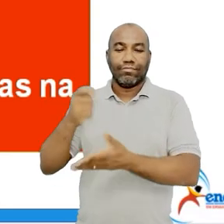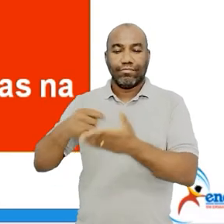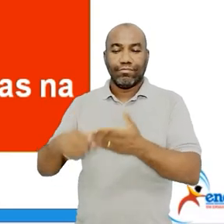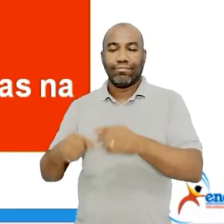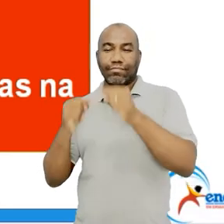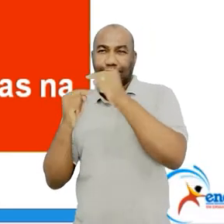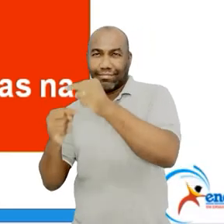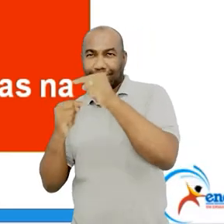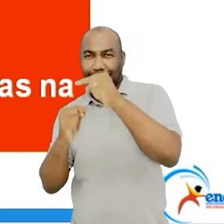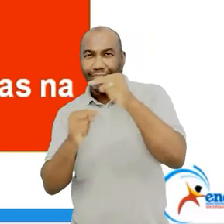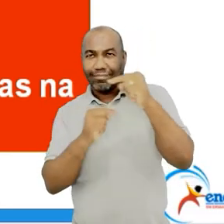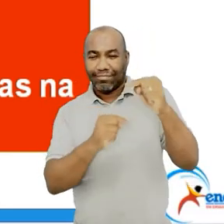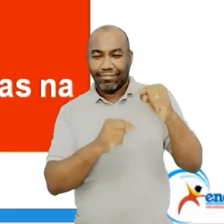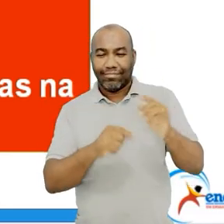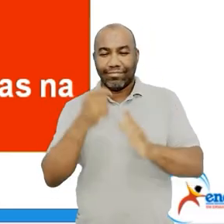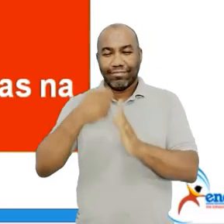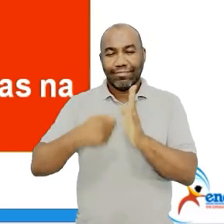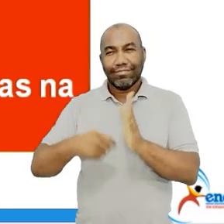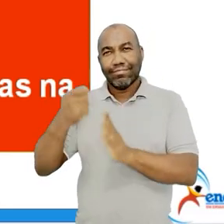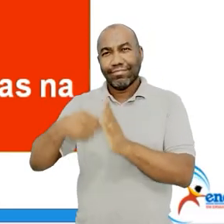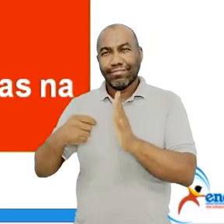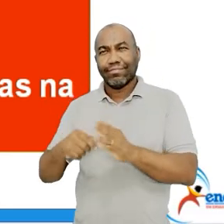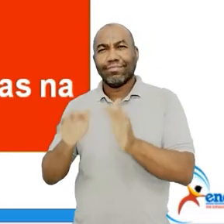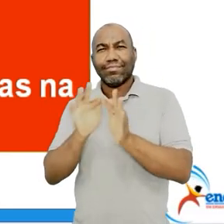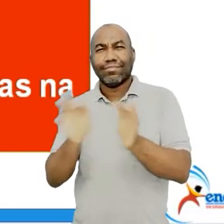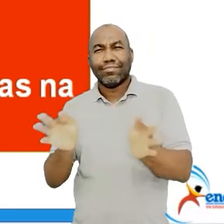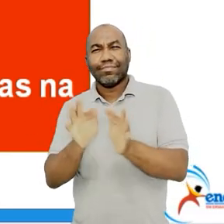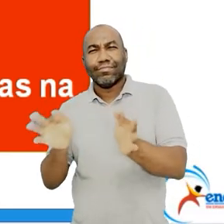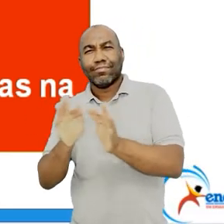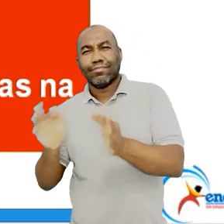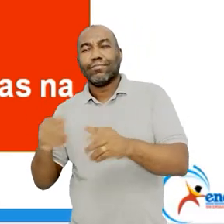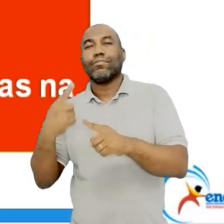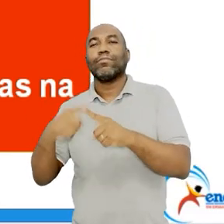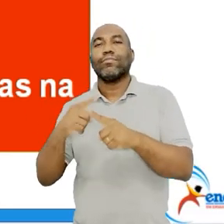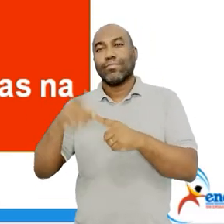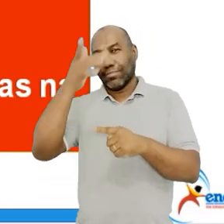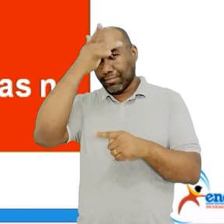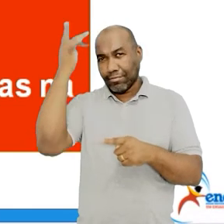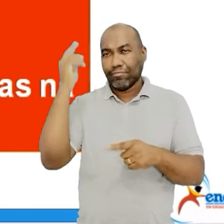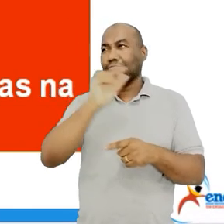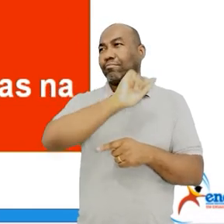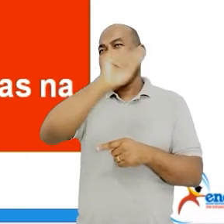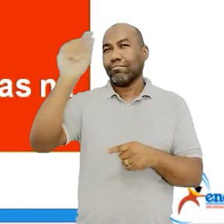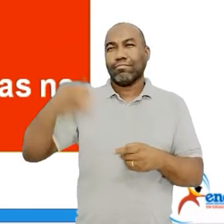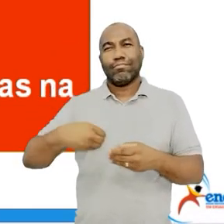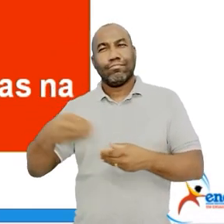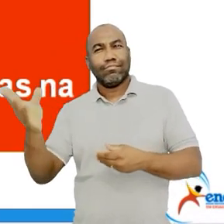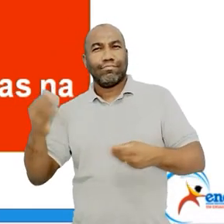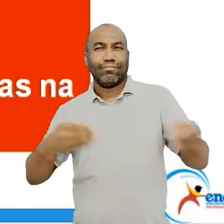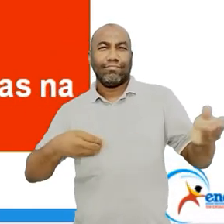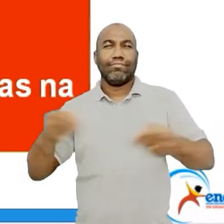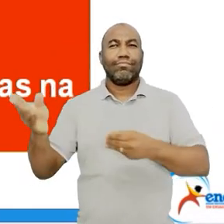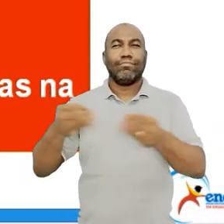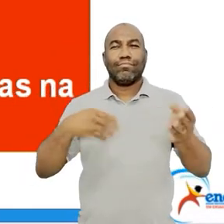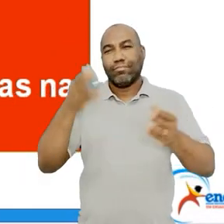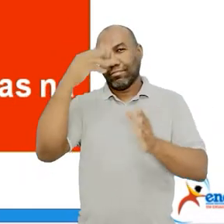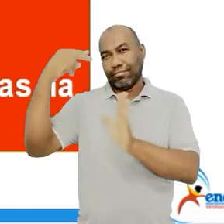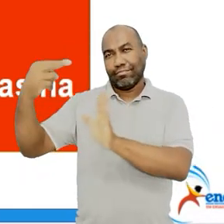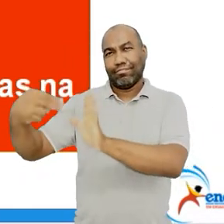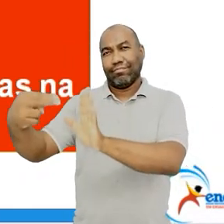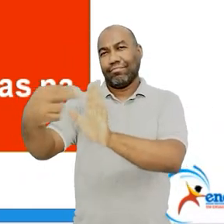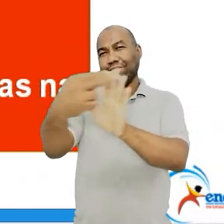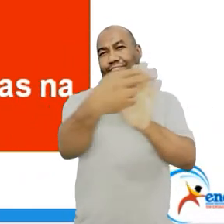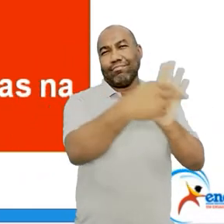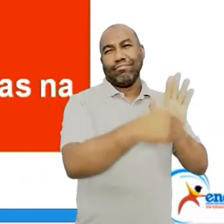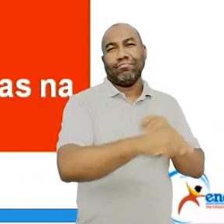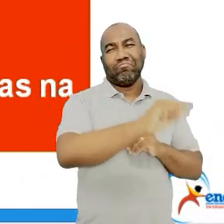curtinhos, com uma linguagem bem simples para alcançar o povão, mas com crítica, com sarcasmo, tá bom? Sempre com essa